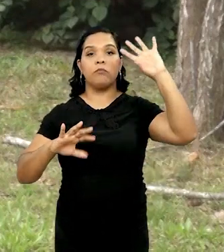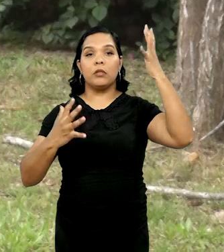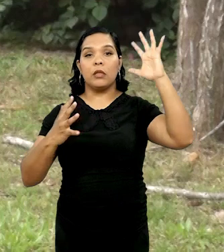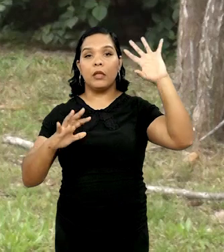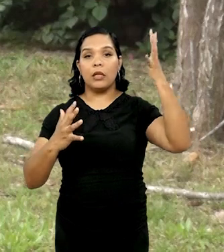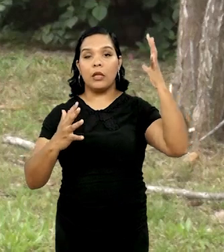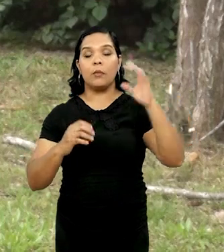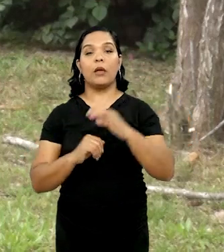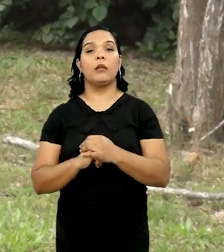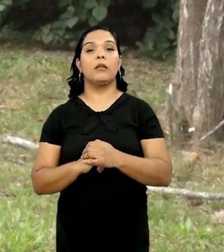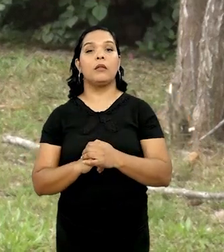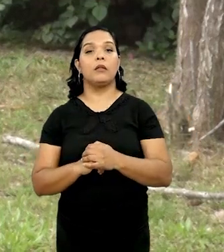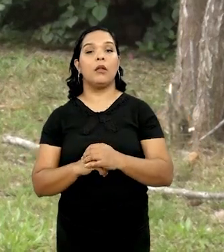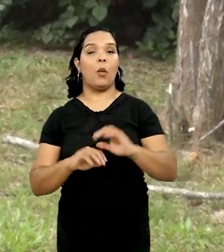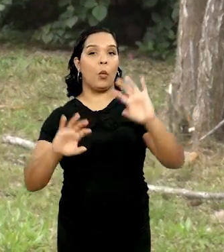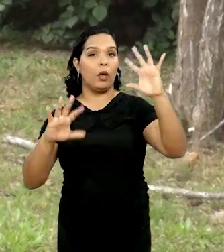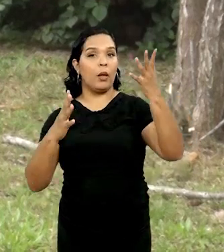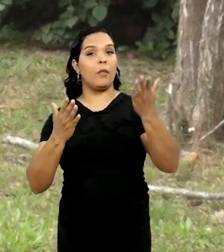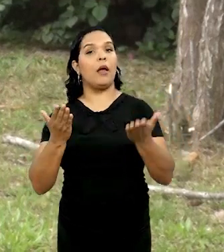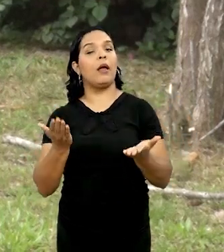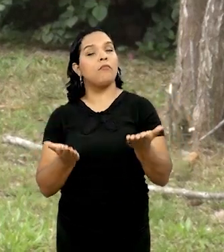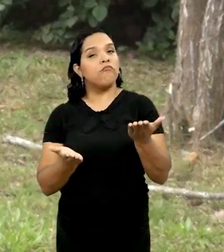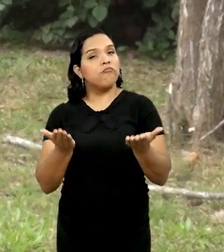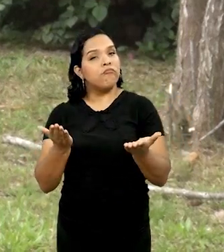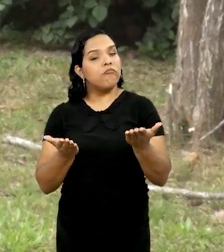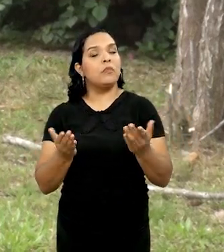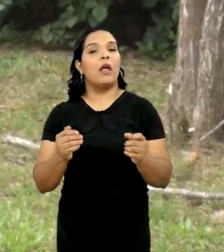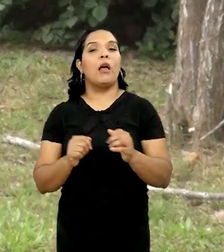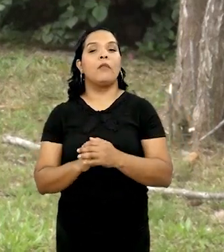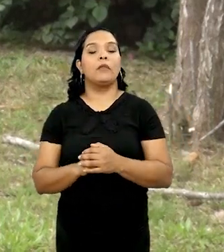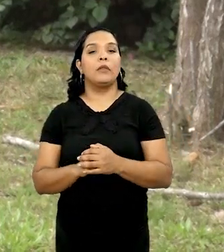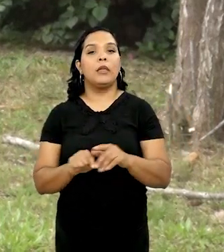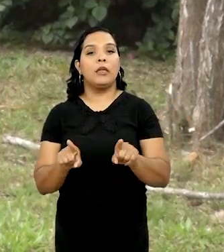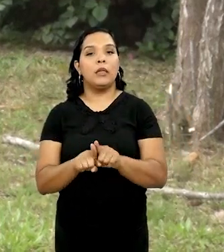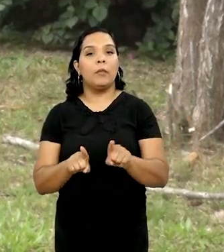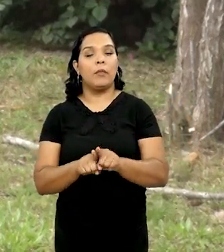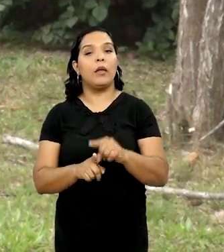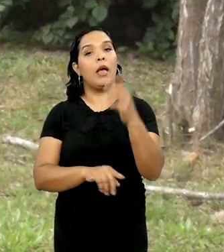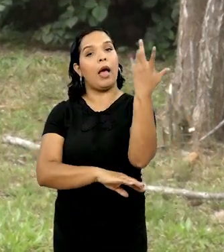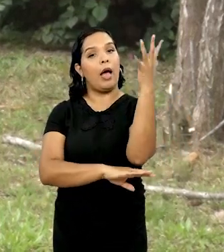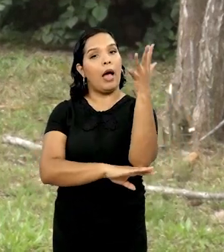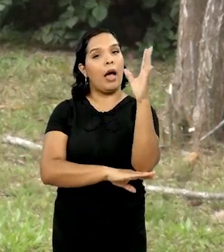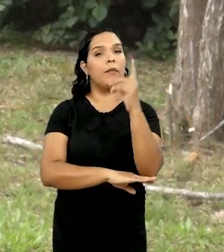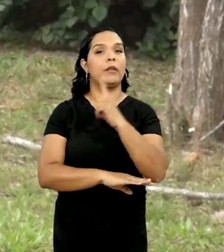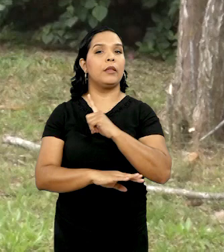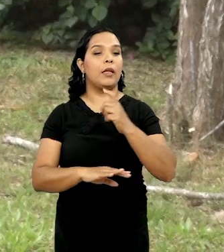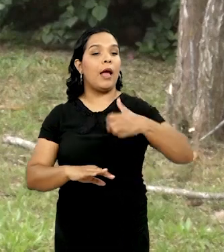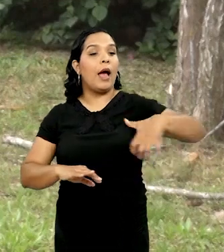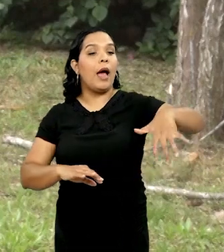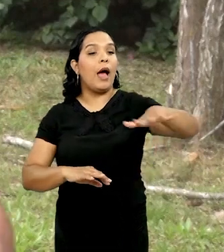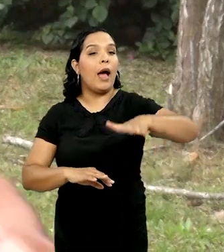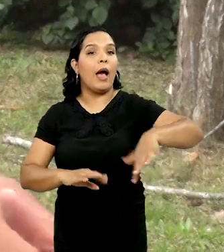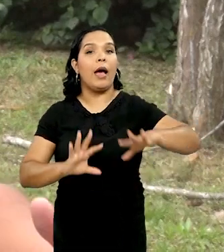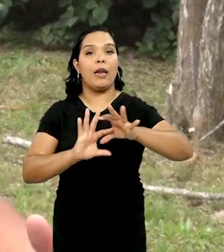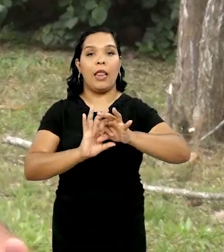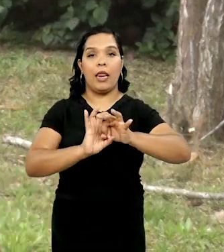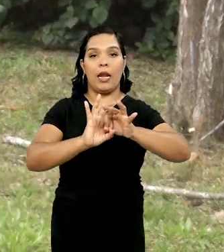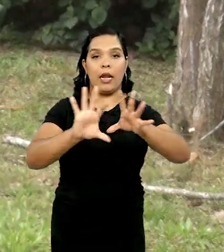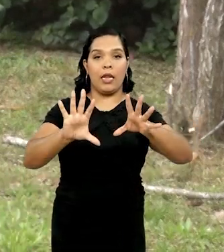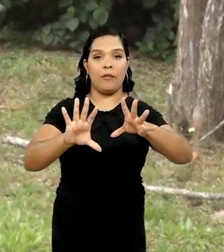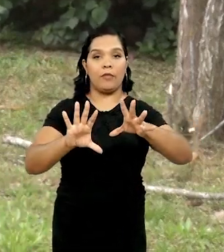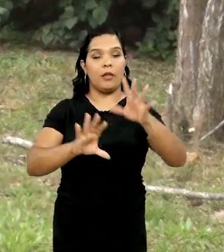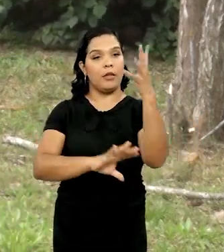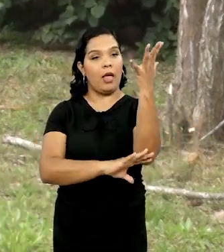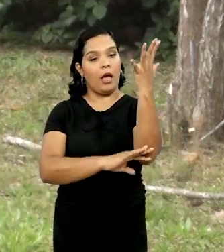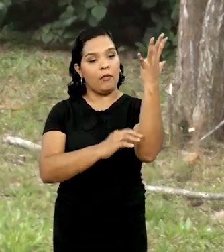principalmente, você manter o clima mais estável. Onde você tem árvore, você tem aquela área livre, que é aquele espaço